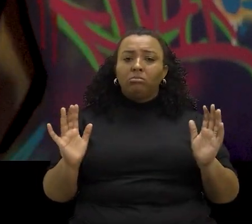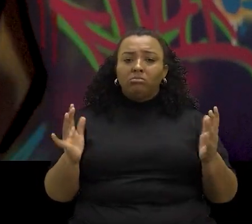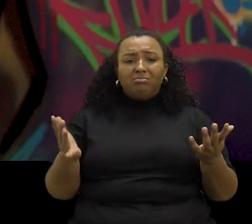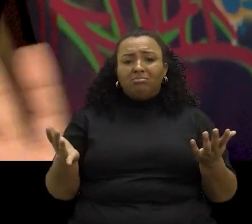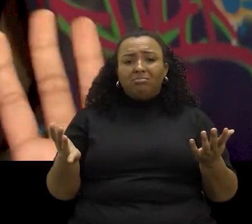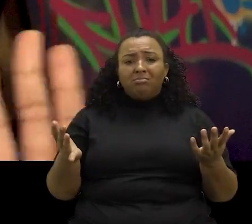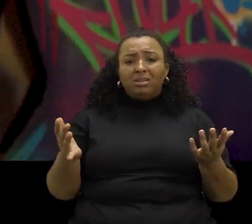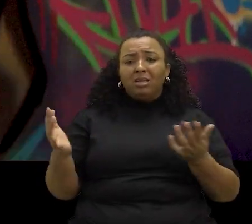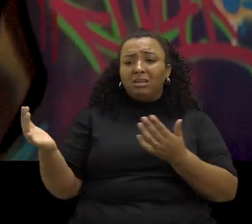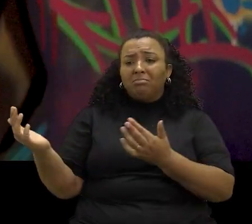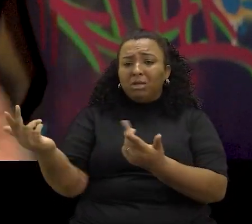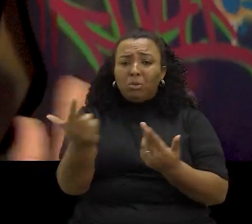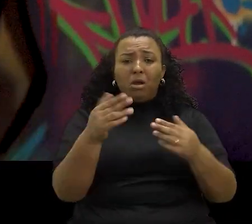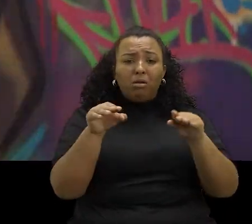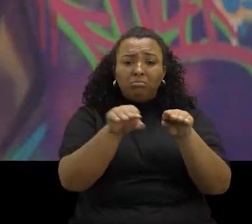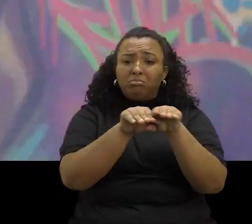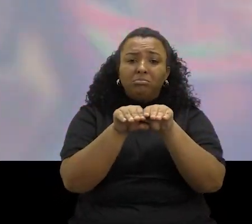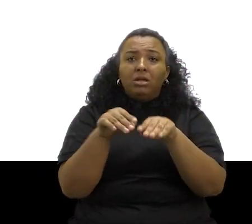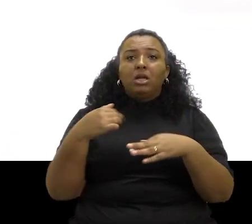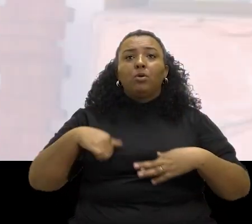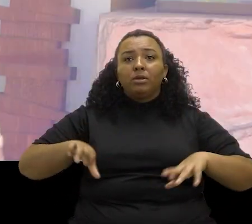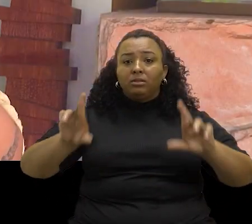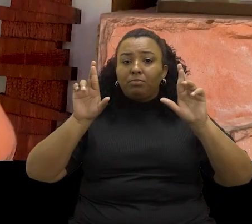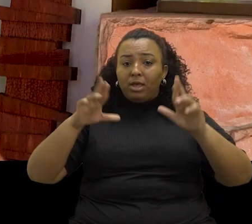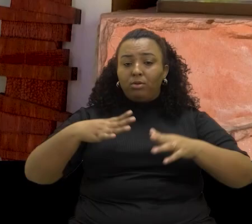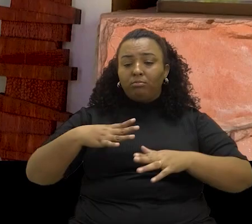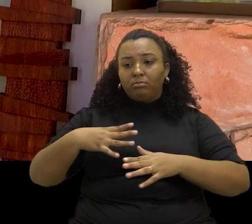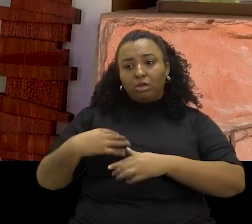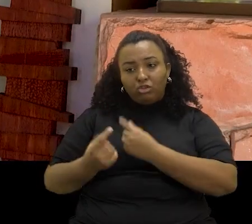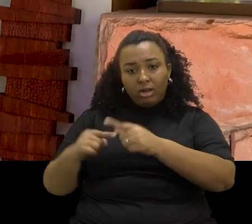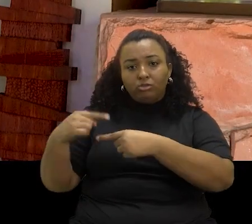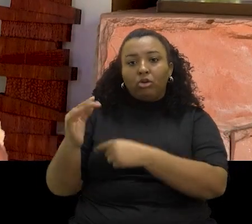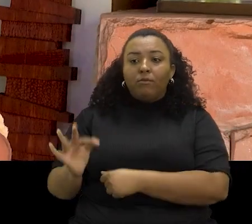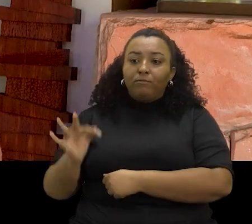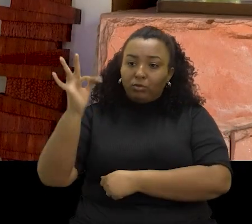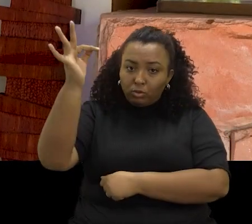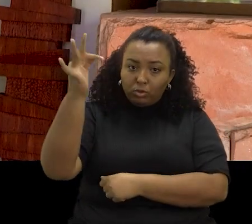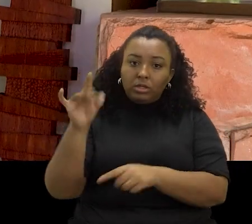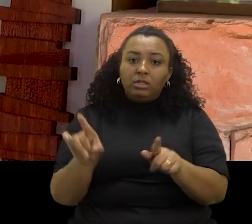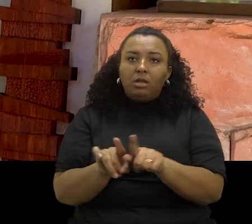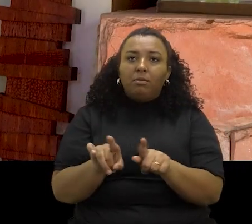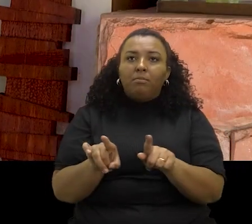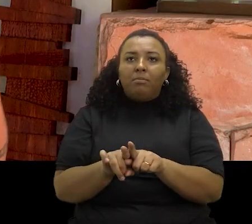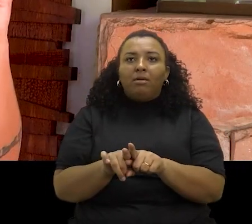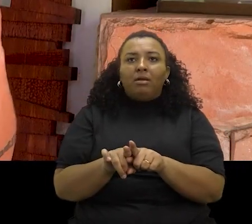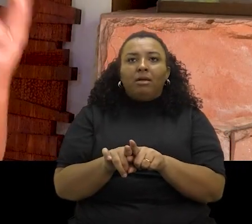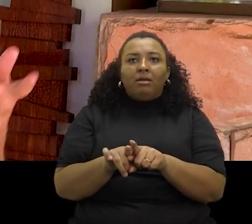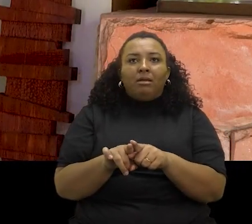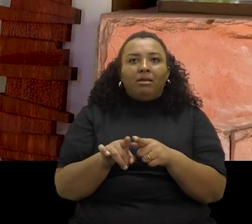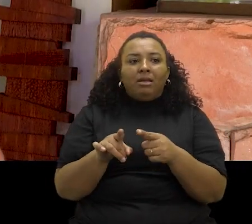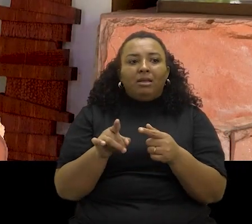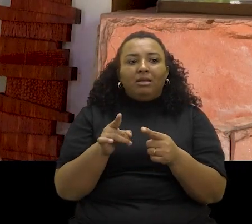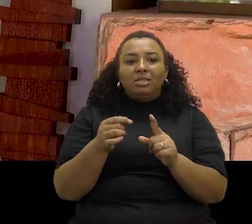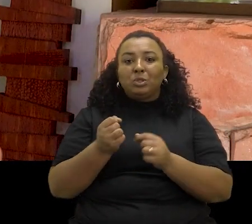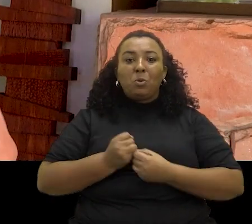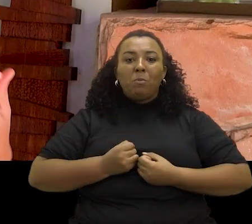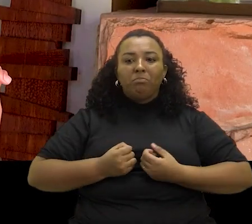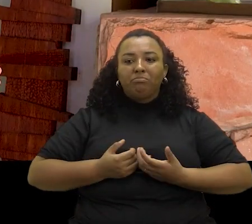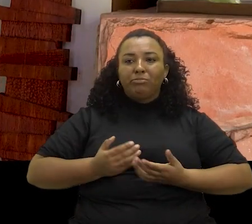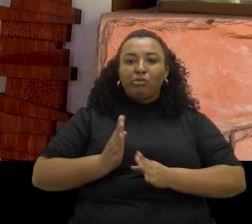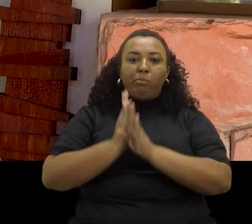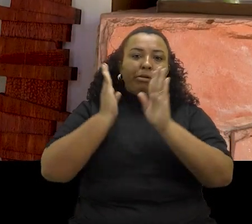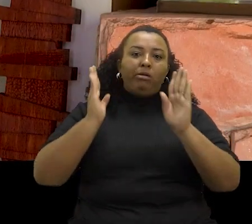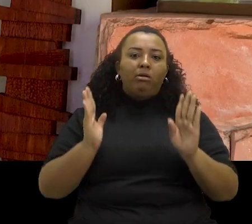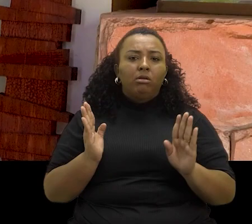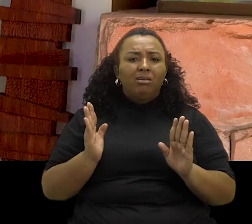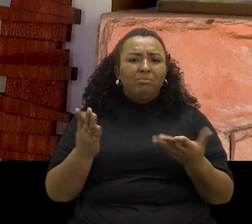sou assim, que a gente seja todo mundo igual. Eu espero que as gerações futuras, essas questões de sair do armário, sejam coisas